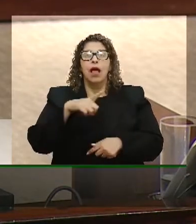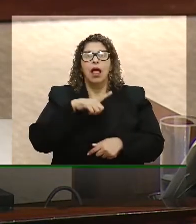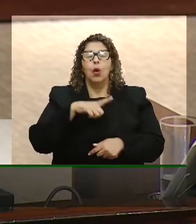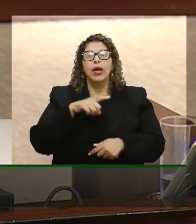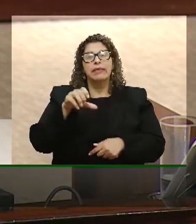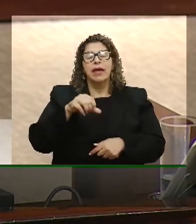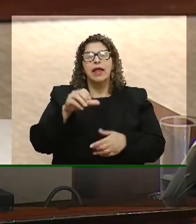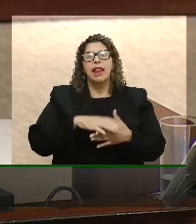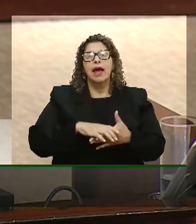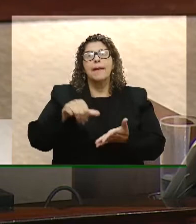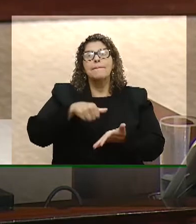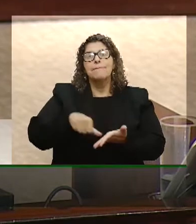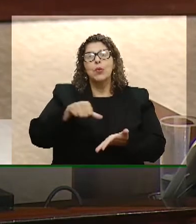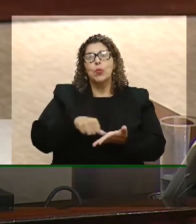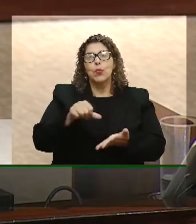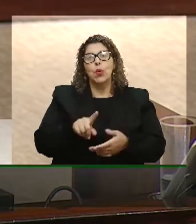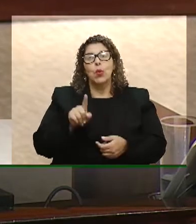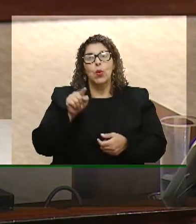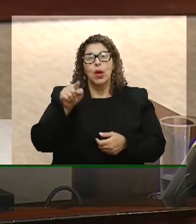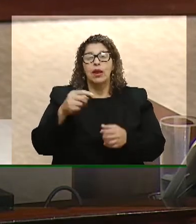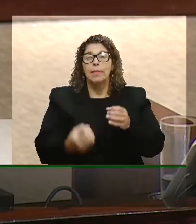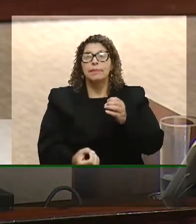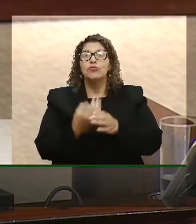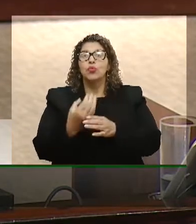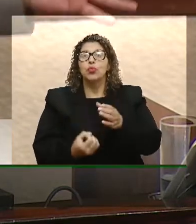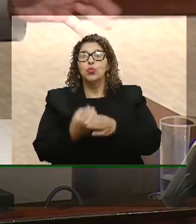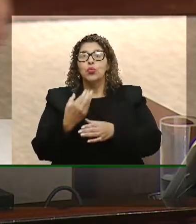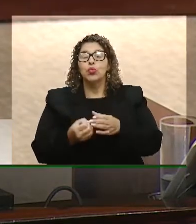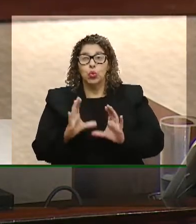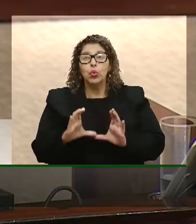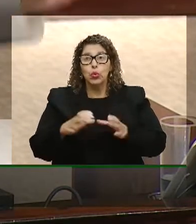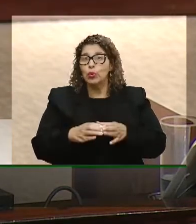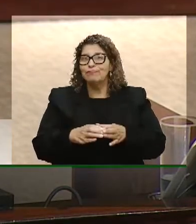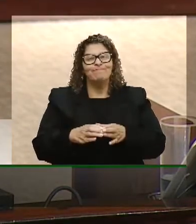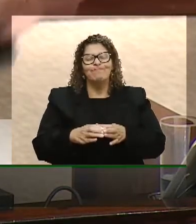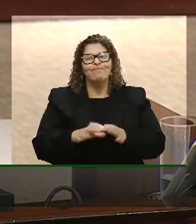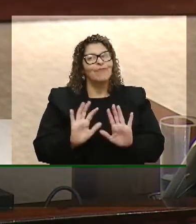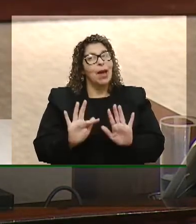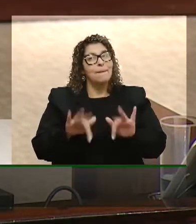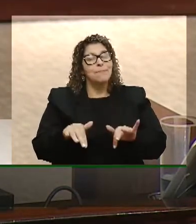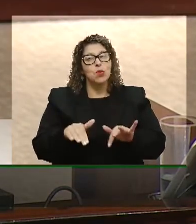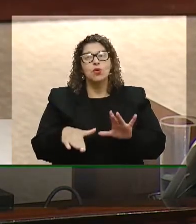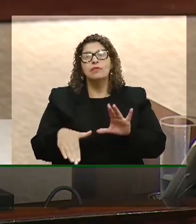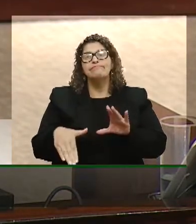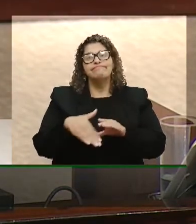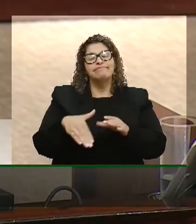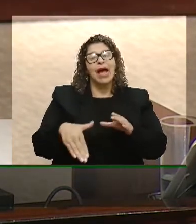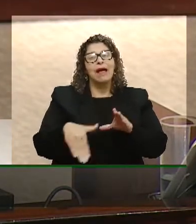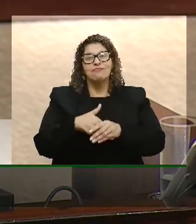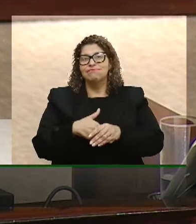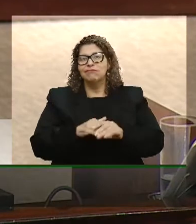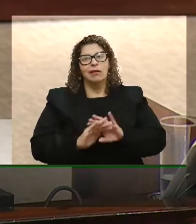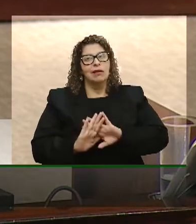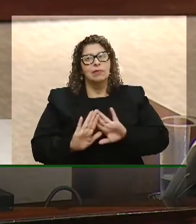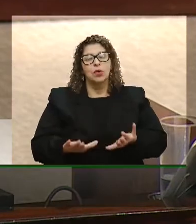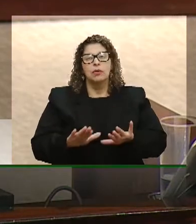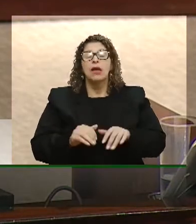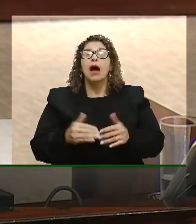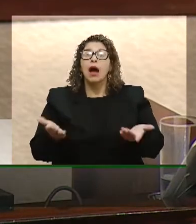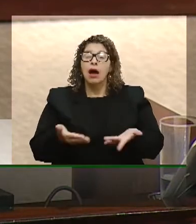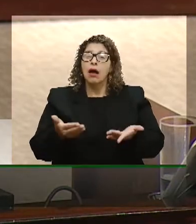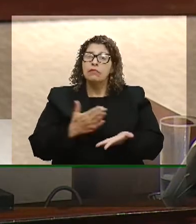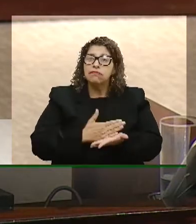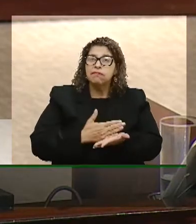protocolados, pedindo para serem criados novos, serão arquivados sumariamente, e daqui para frente, obviamente,